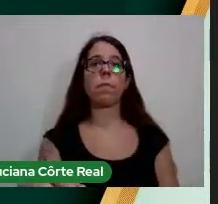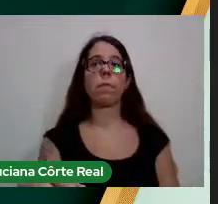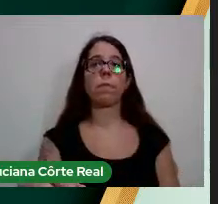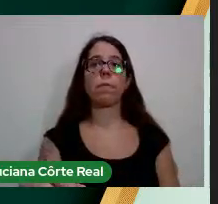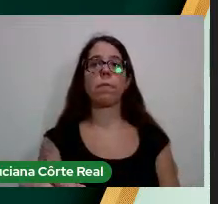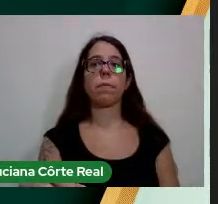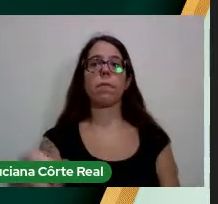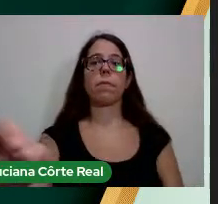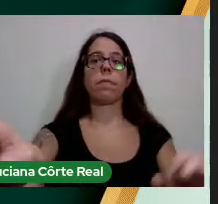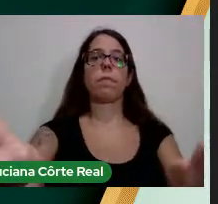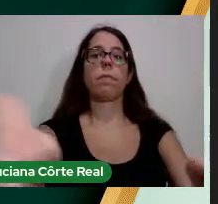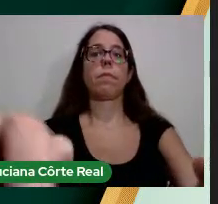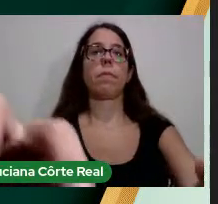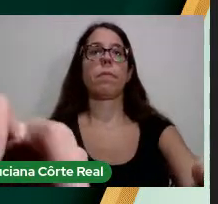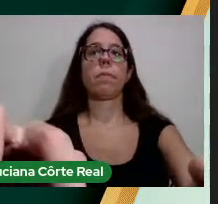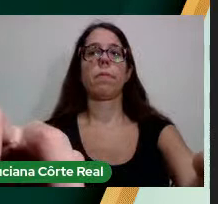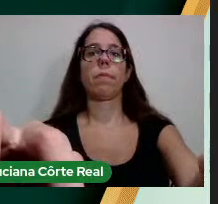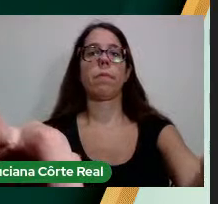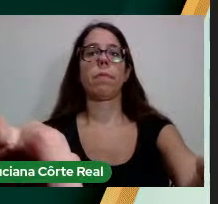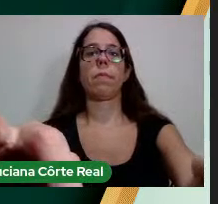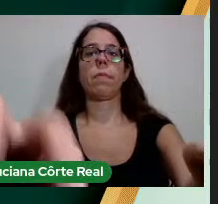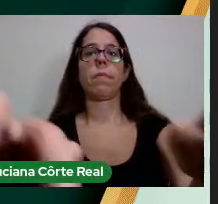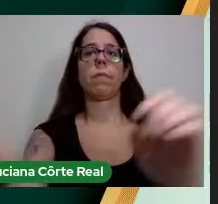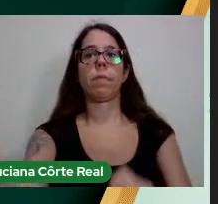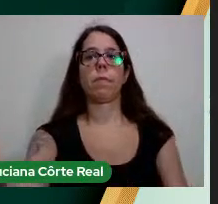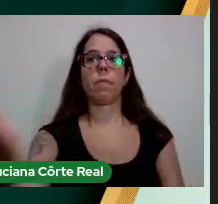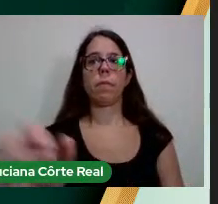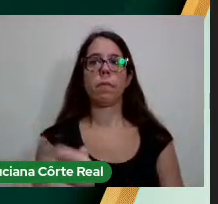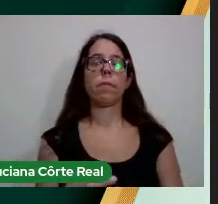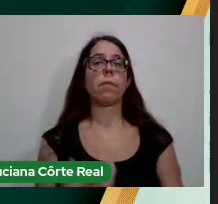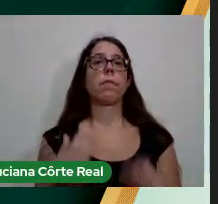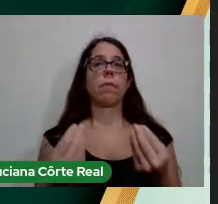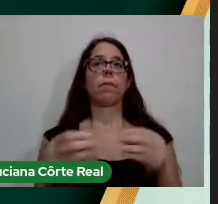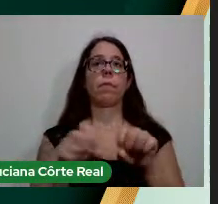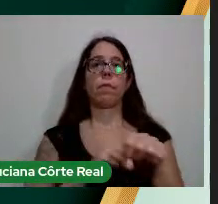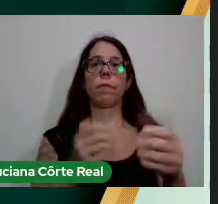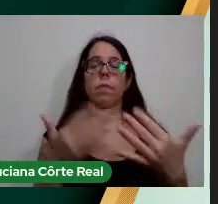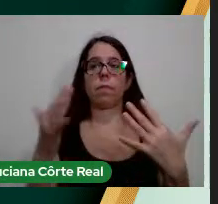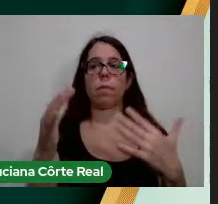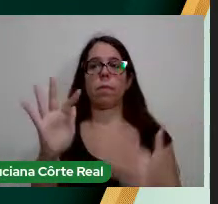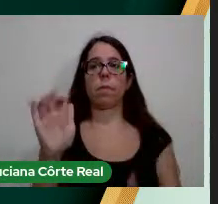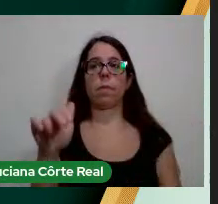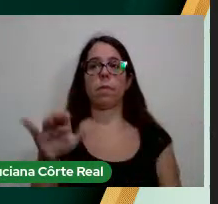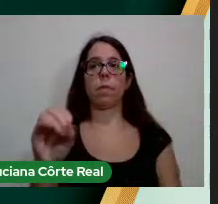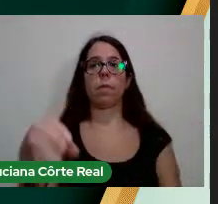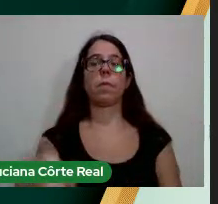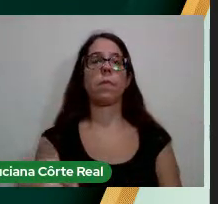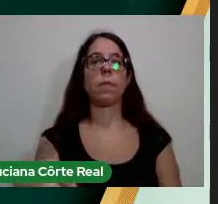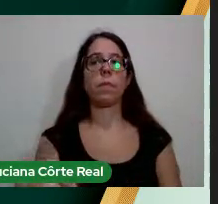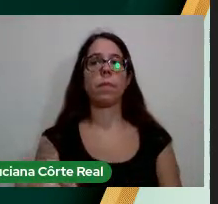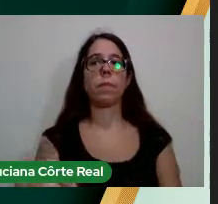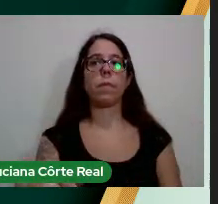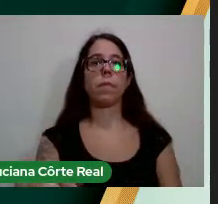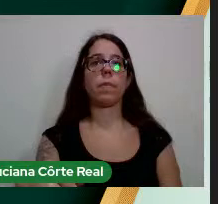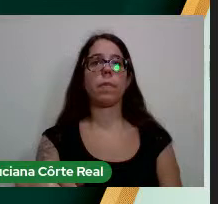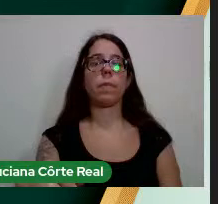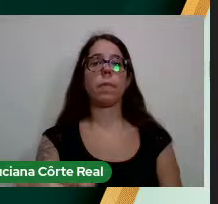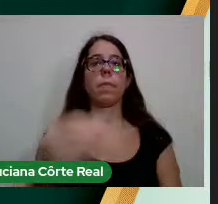Eduardo Sanches Vasquez Confiro-te o grau Parabéns Muito obrigado